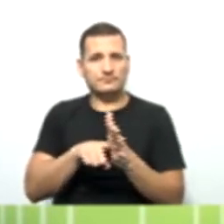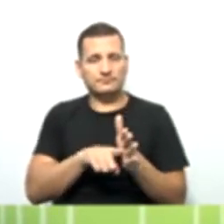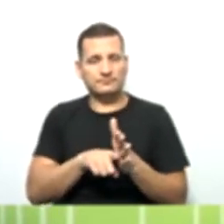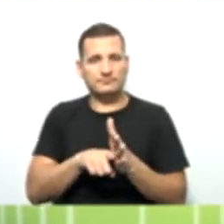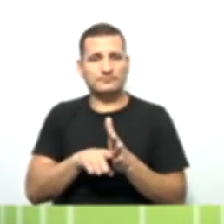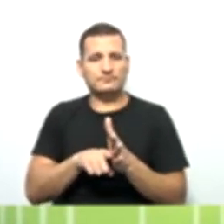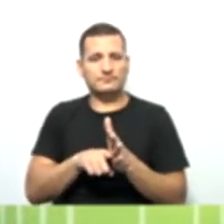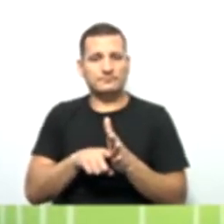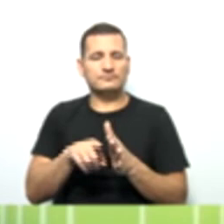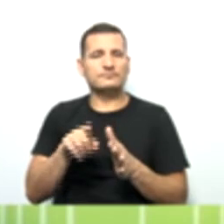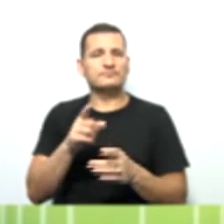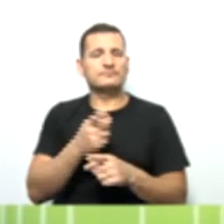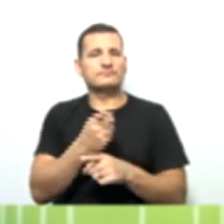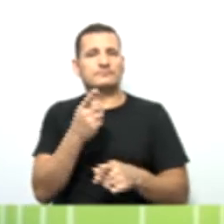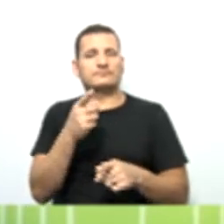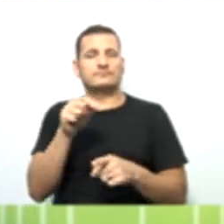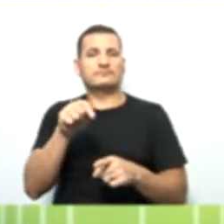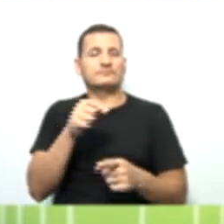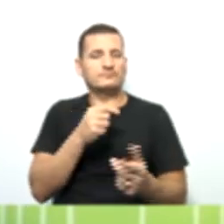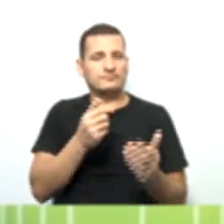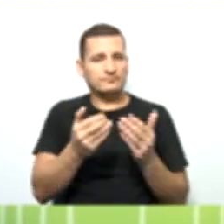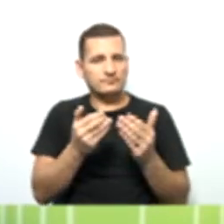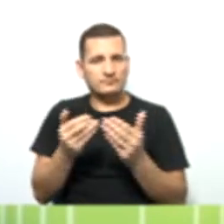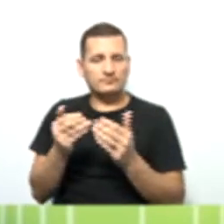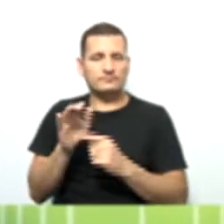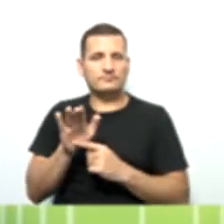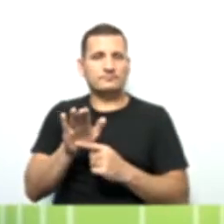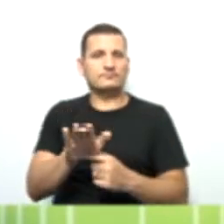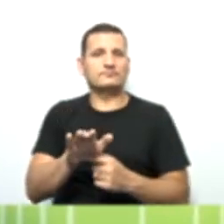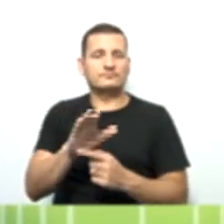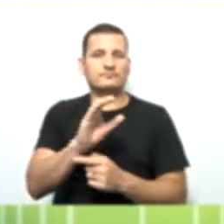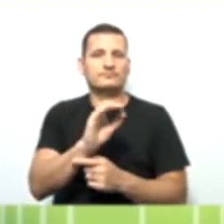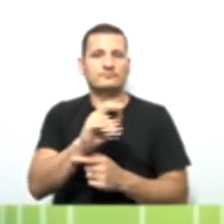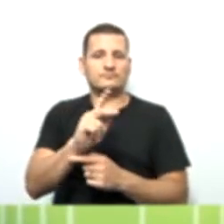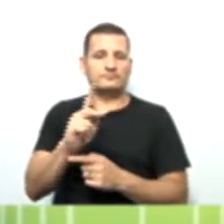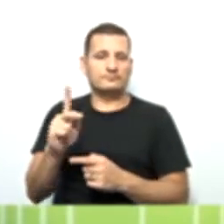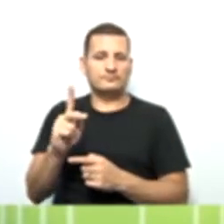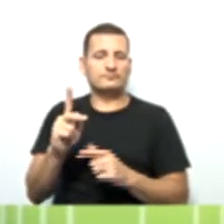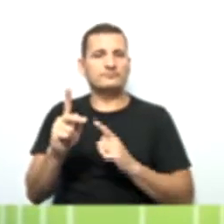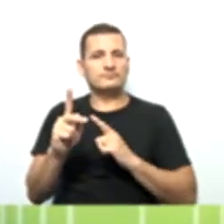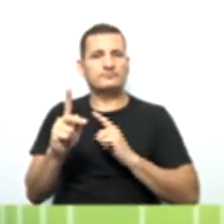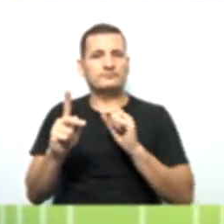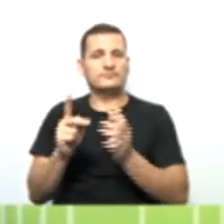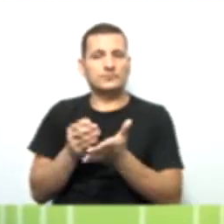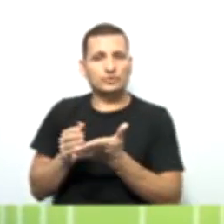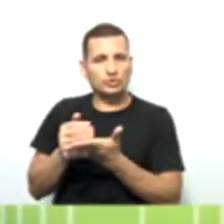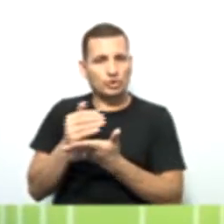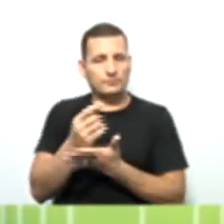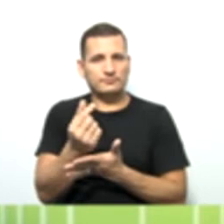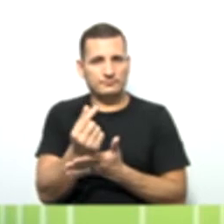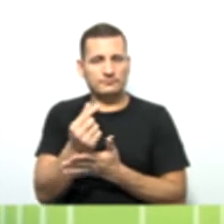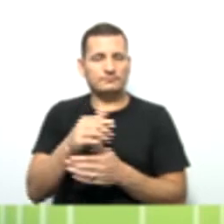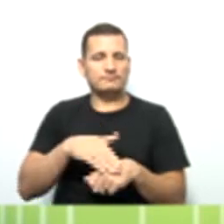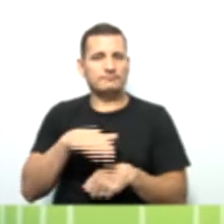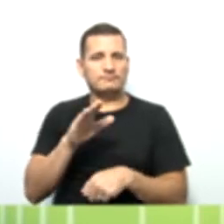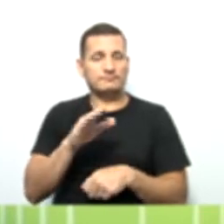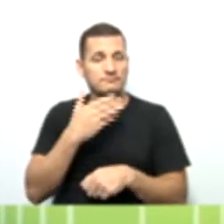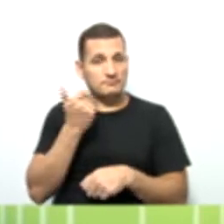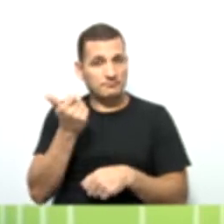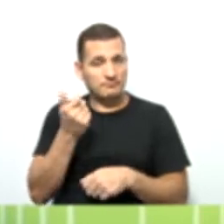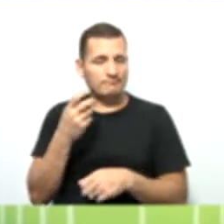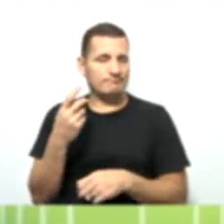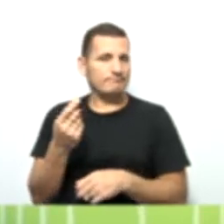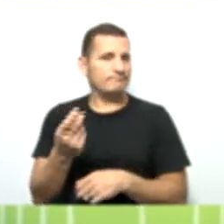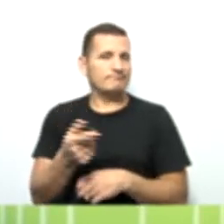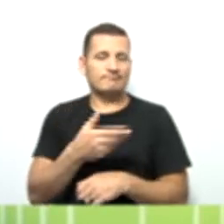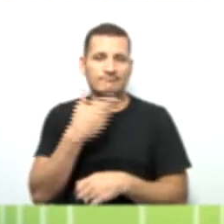para estar analisando e ajudando a cooperativa a ter sobras maiores, não é melhor, gente? É muito